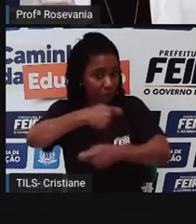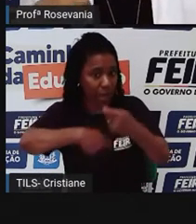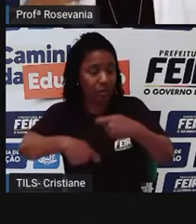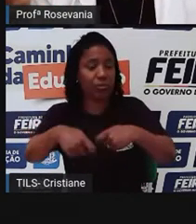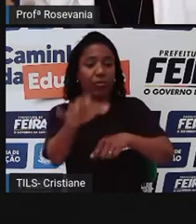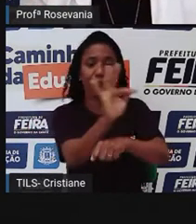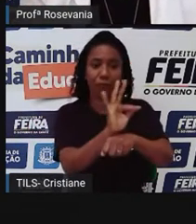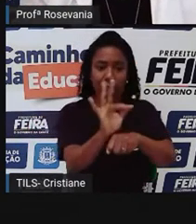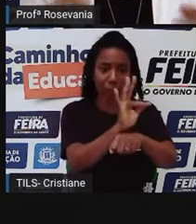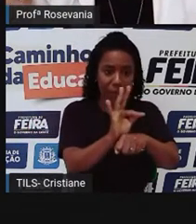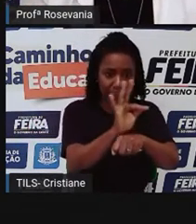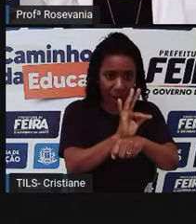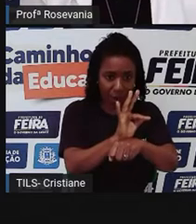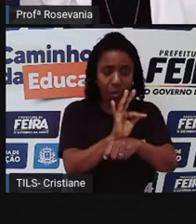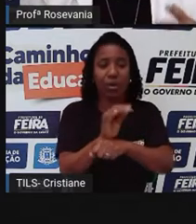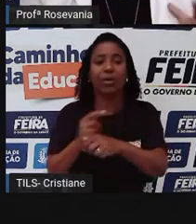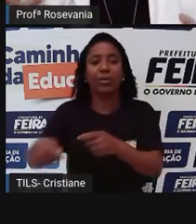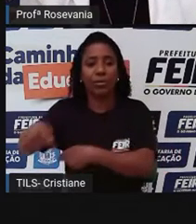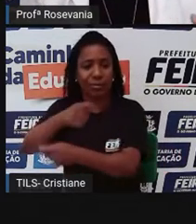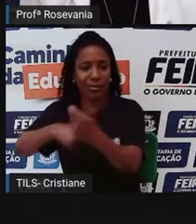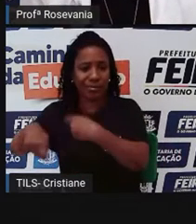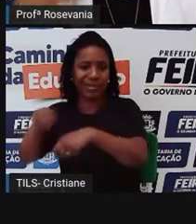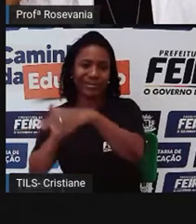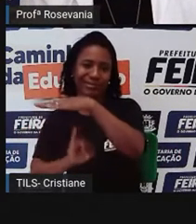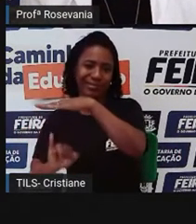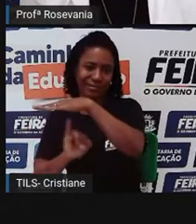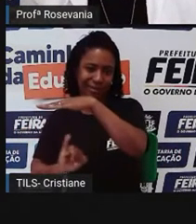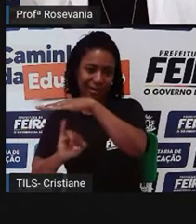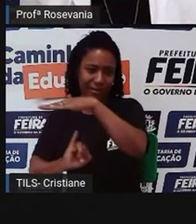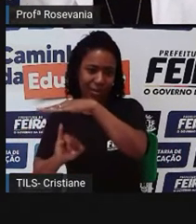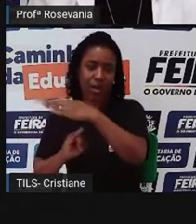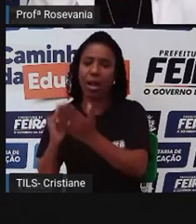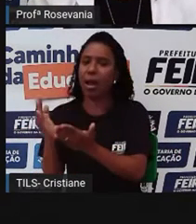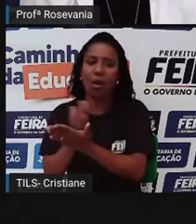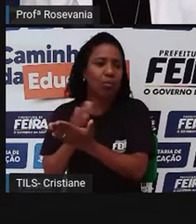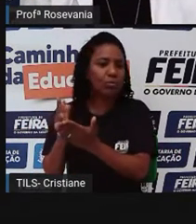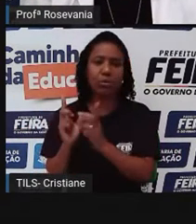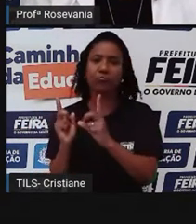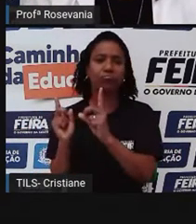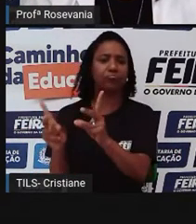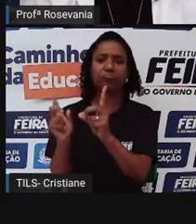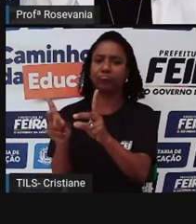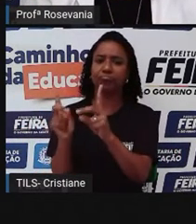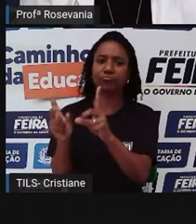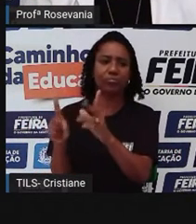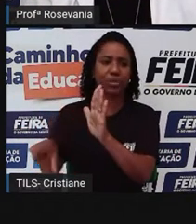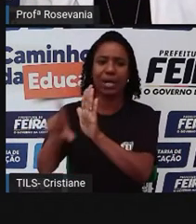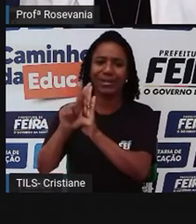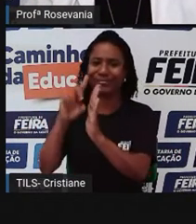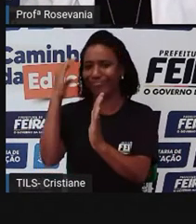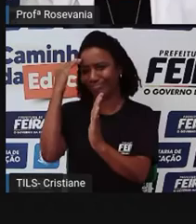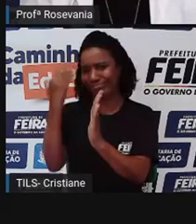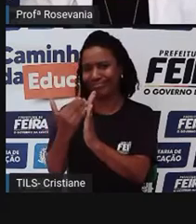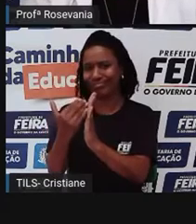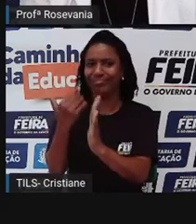a mais simples, eu só abro o comércio e não me preocupo, né, com as questões legais, e mesmo assim funciona.